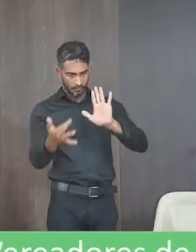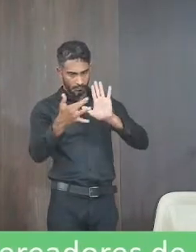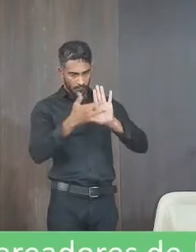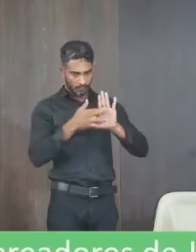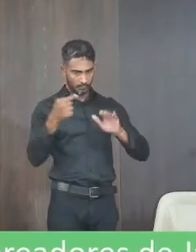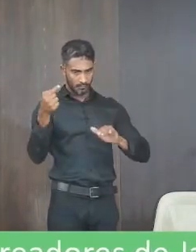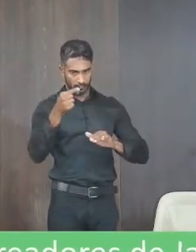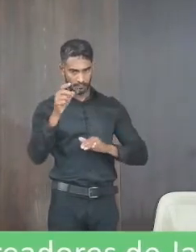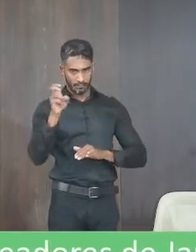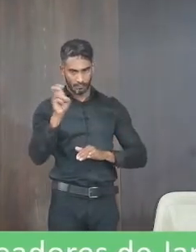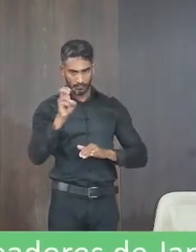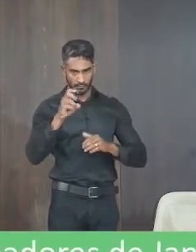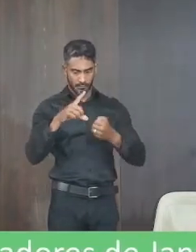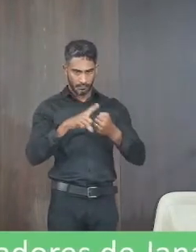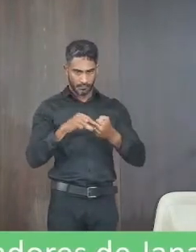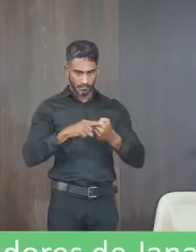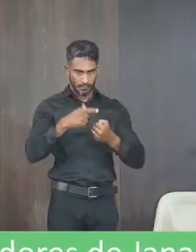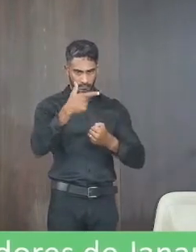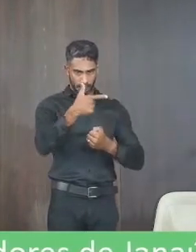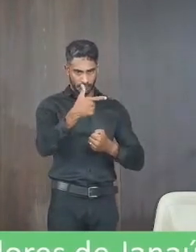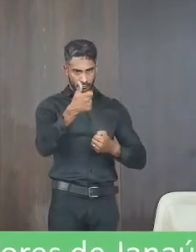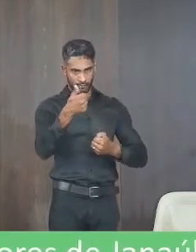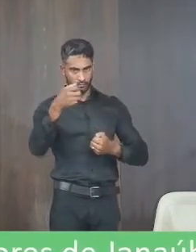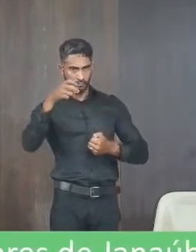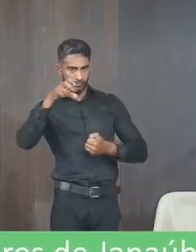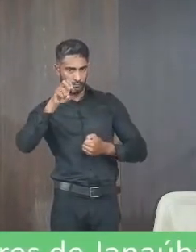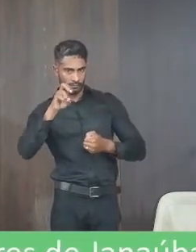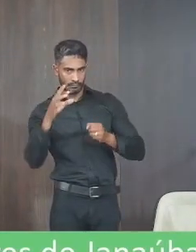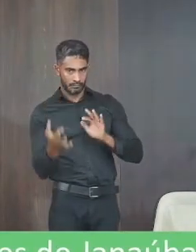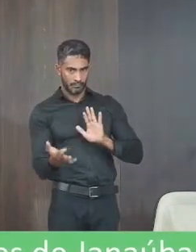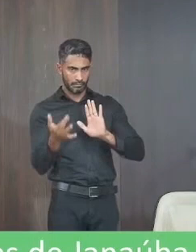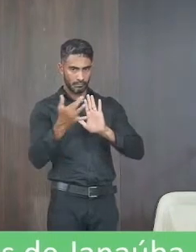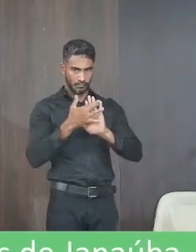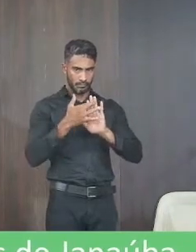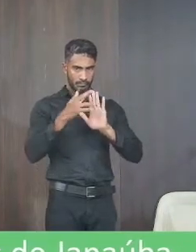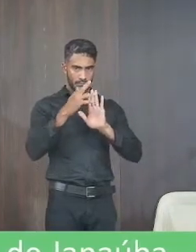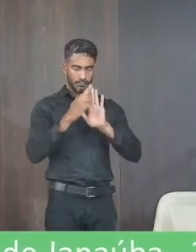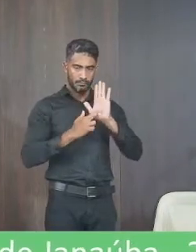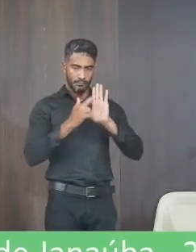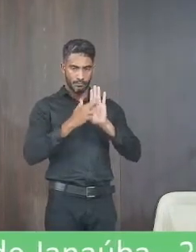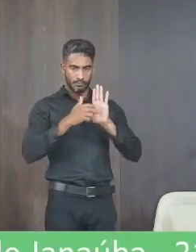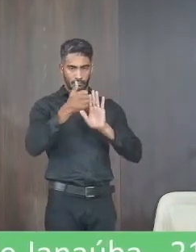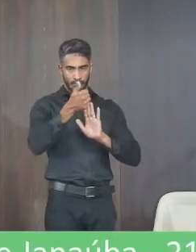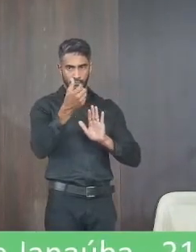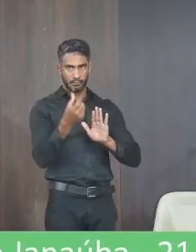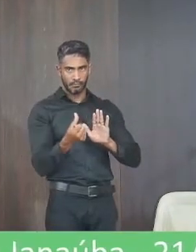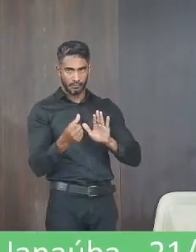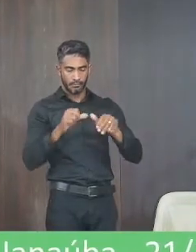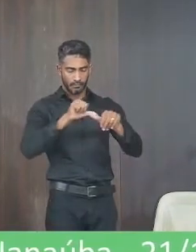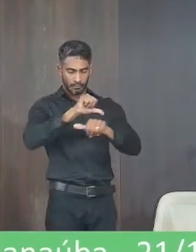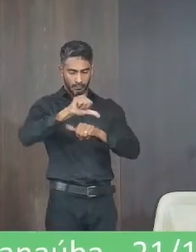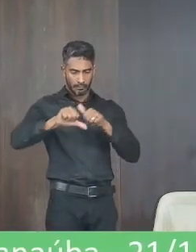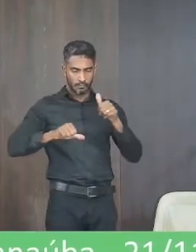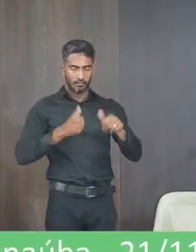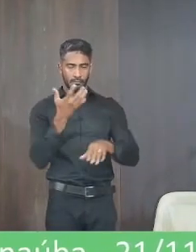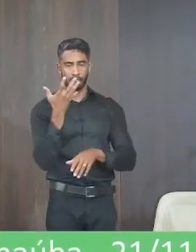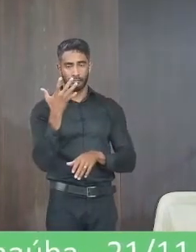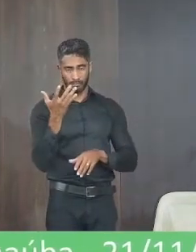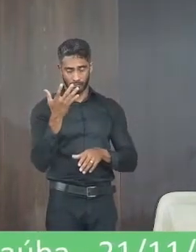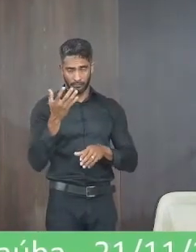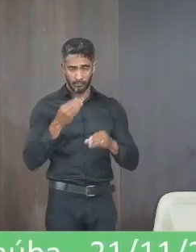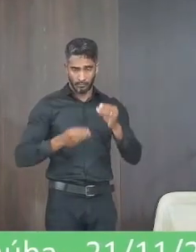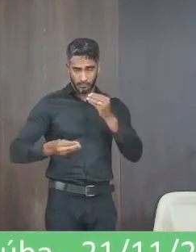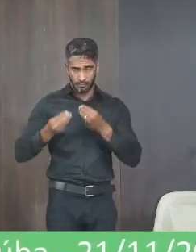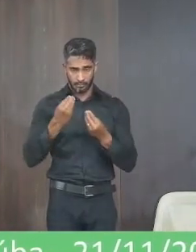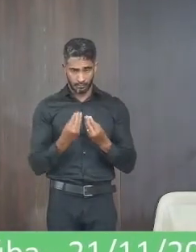base no parágrafo quinto do artigo 215 do regimento interno resolução 016 de 1997 suas alterações requer a vossa